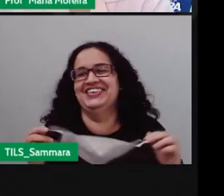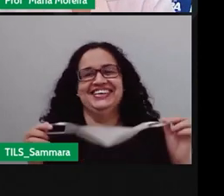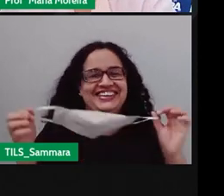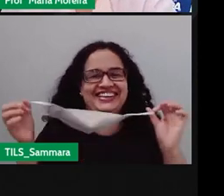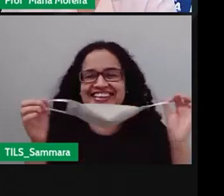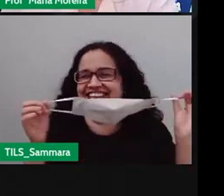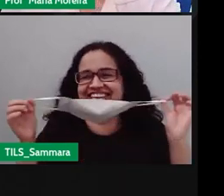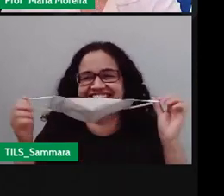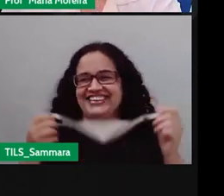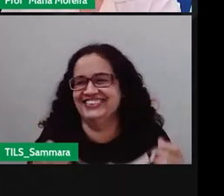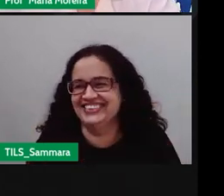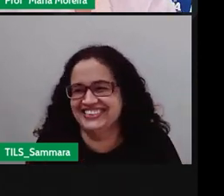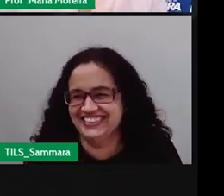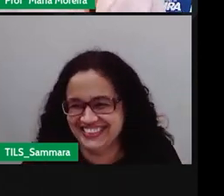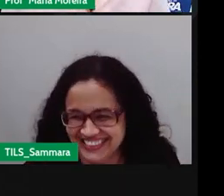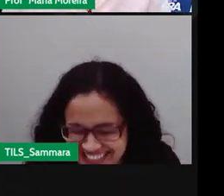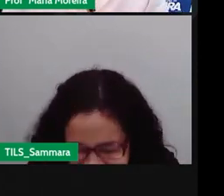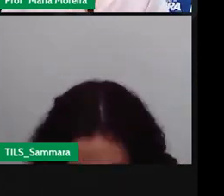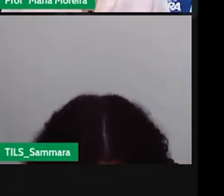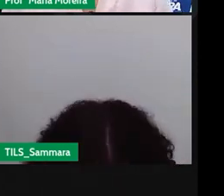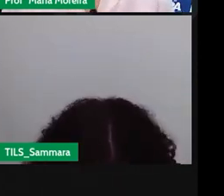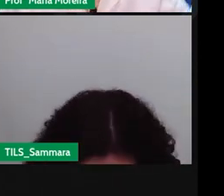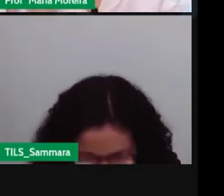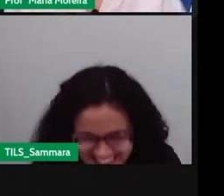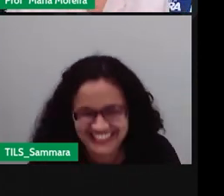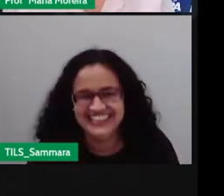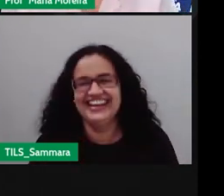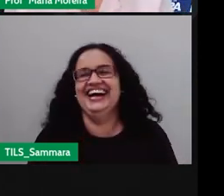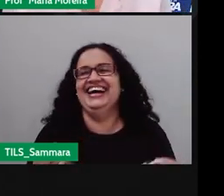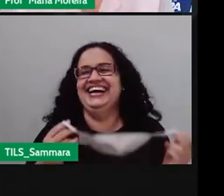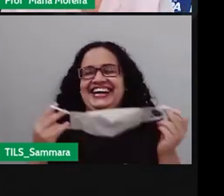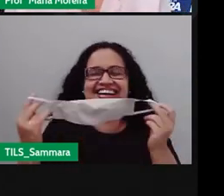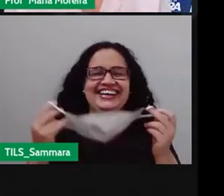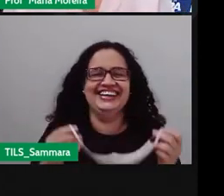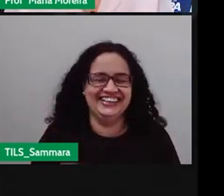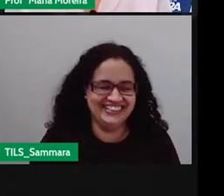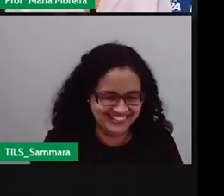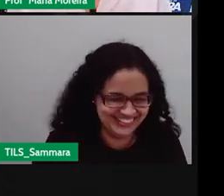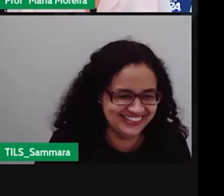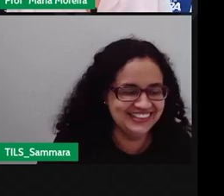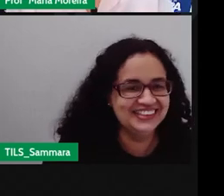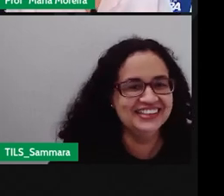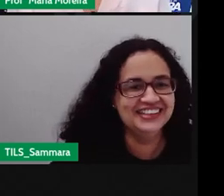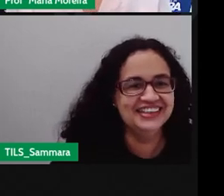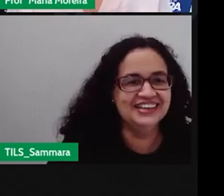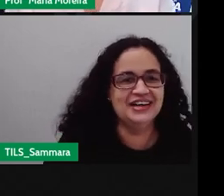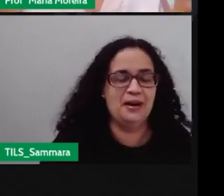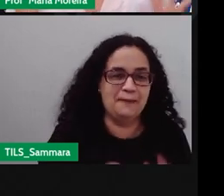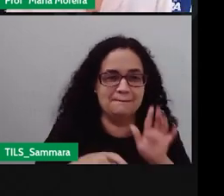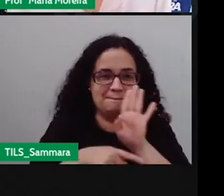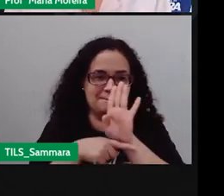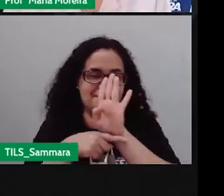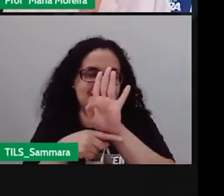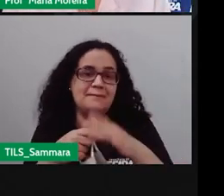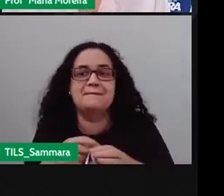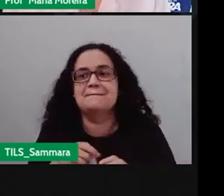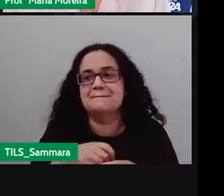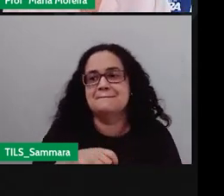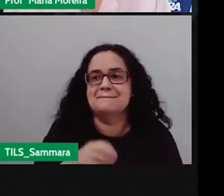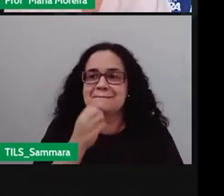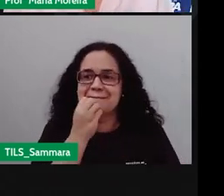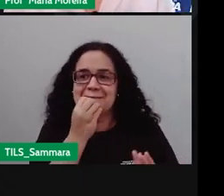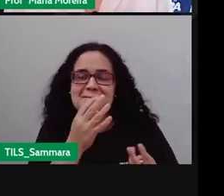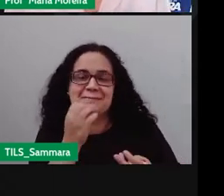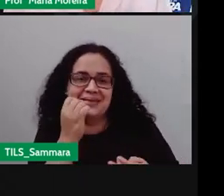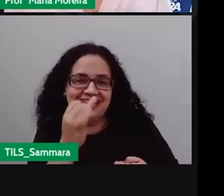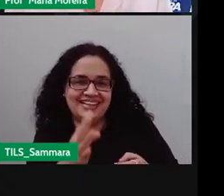escola já gente tá vendo? pois é usem álcool em gel usem máscara se protejam fiquem bem guardadinhos